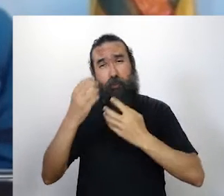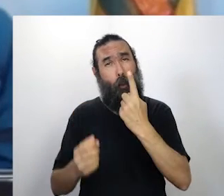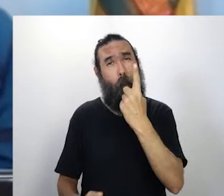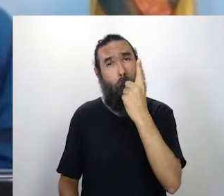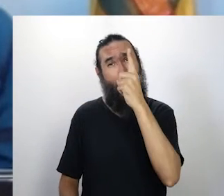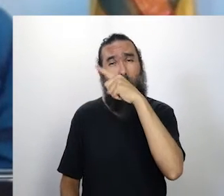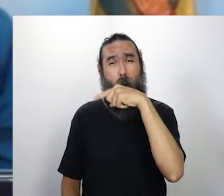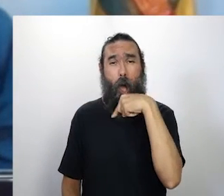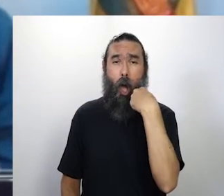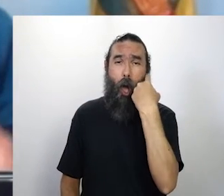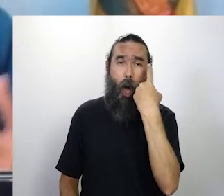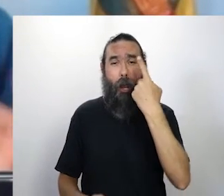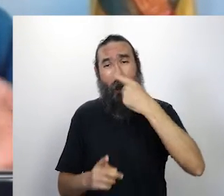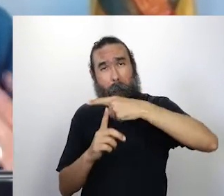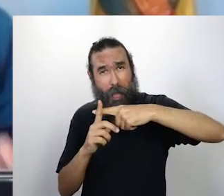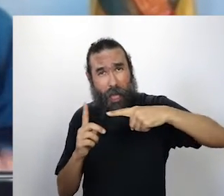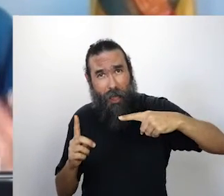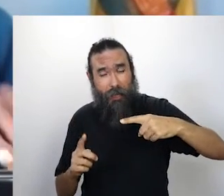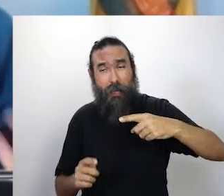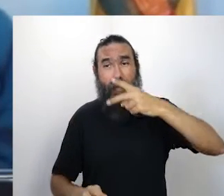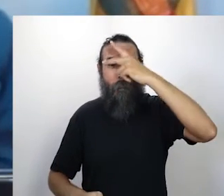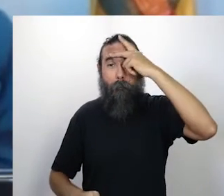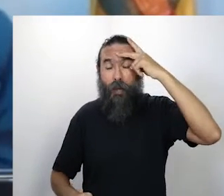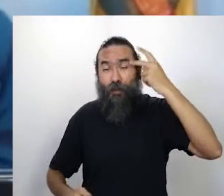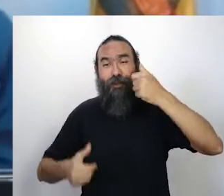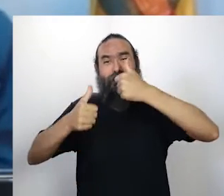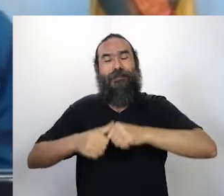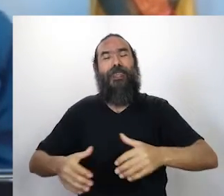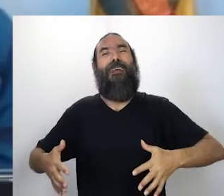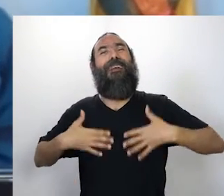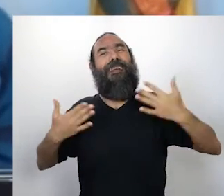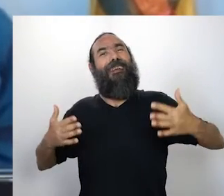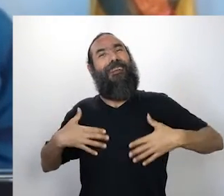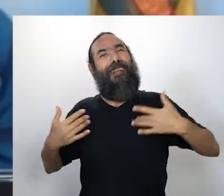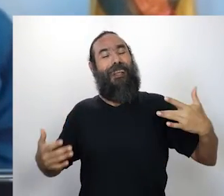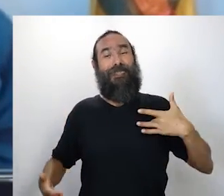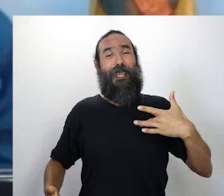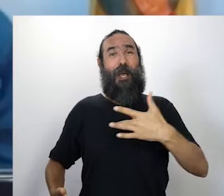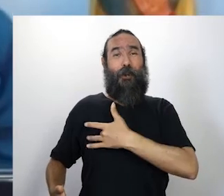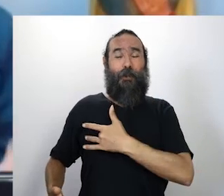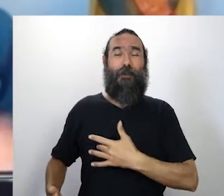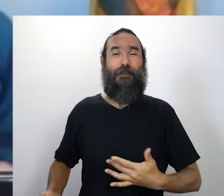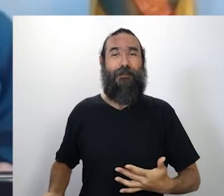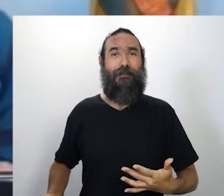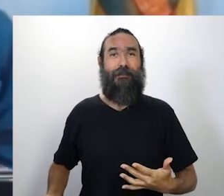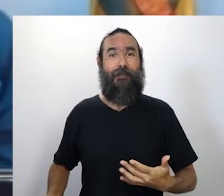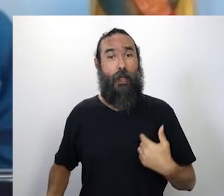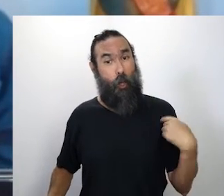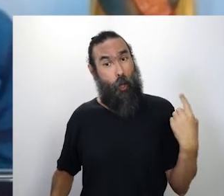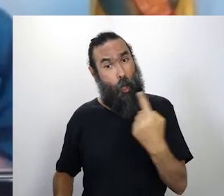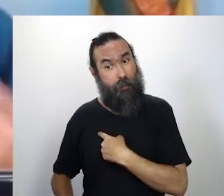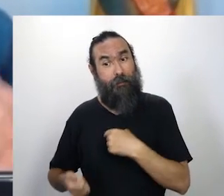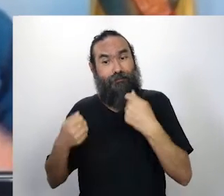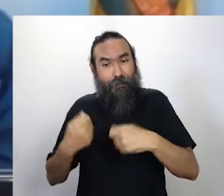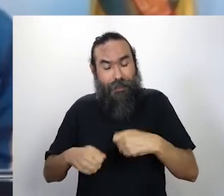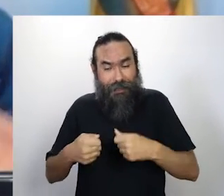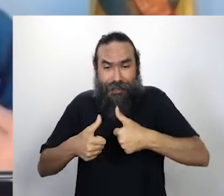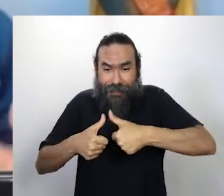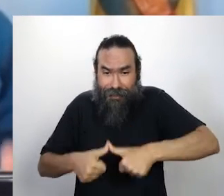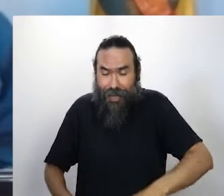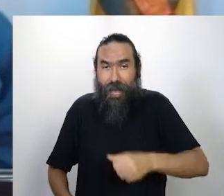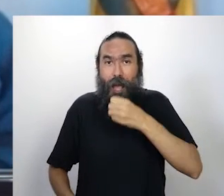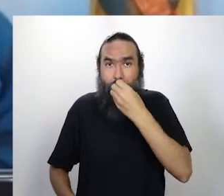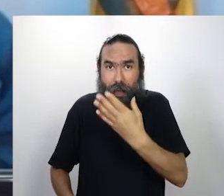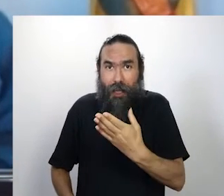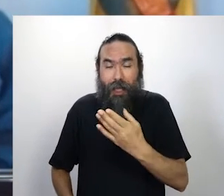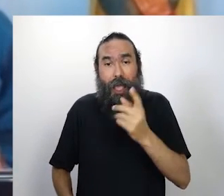hora de espetáculo, a gente consegue trazer saúde e alegria para aquelas pessoas, e eu acho que a gente tem que estar bem, porque isso continua sendo o